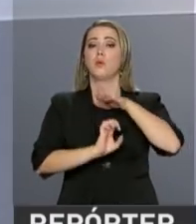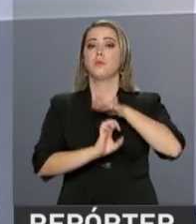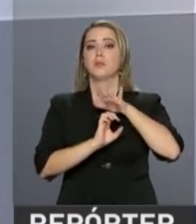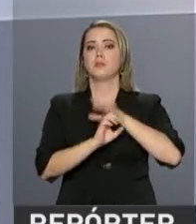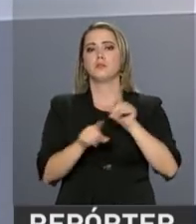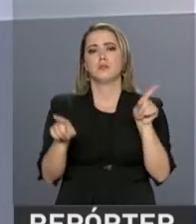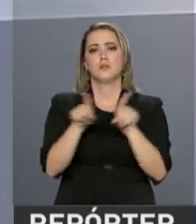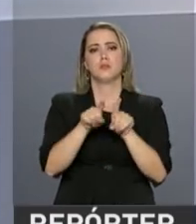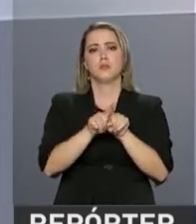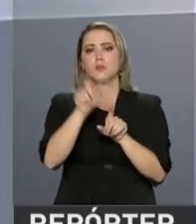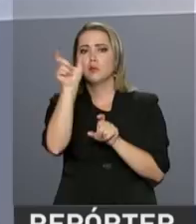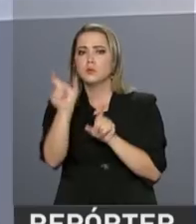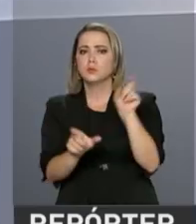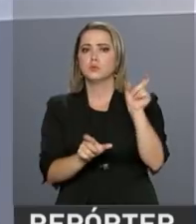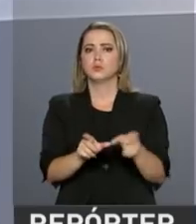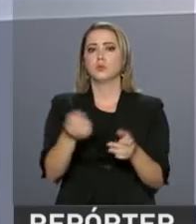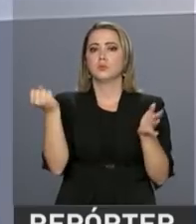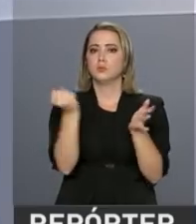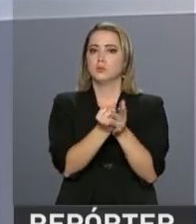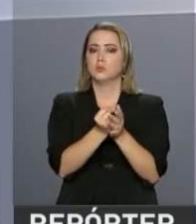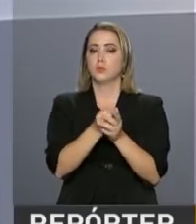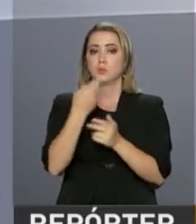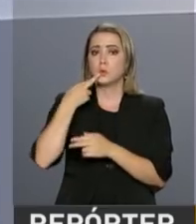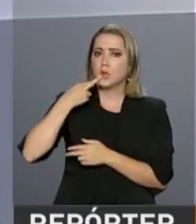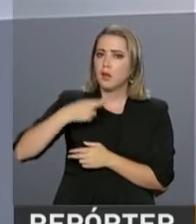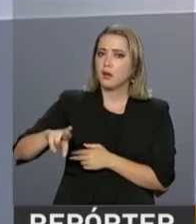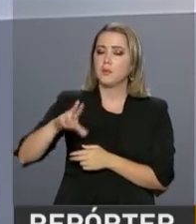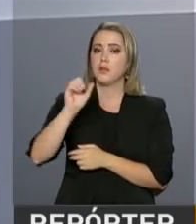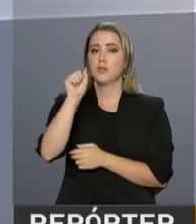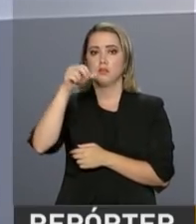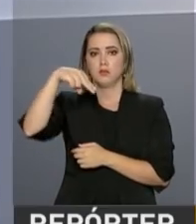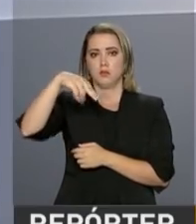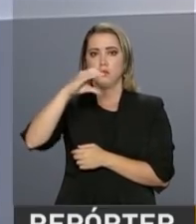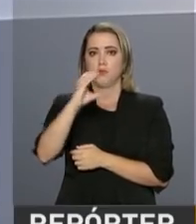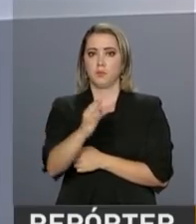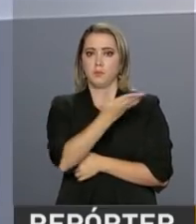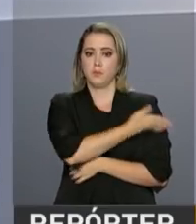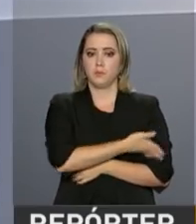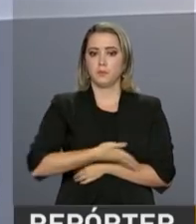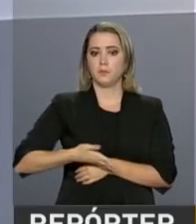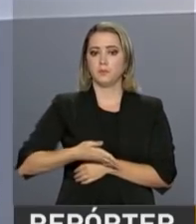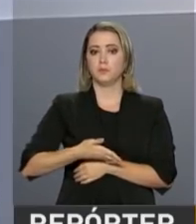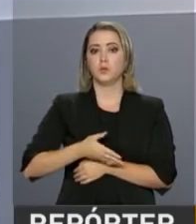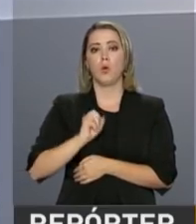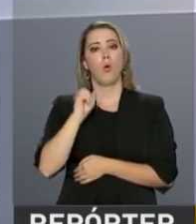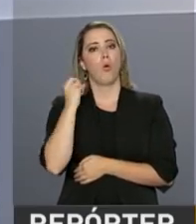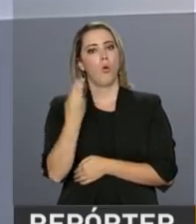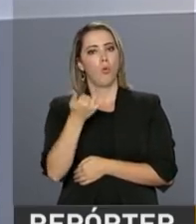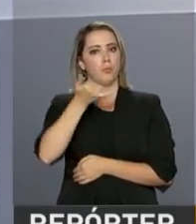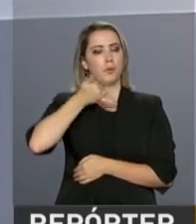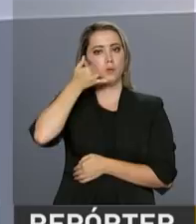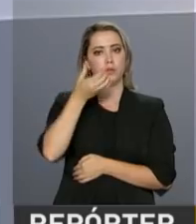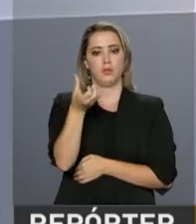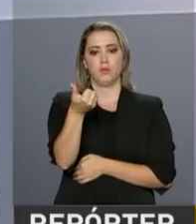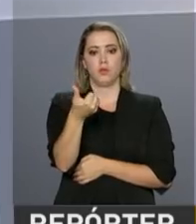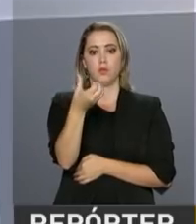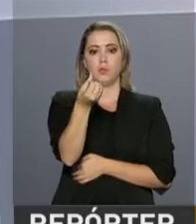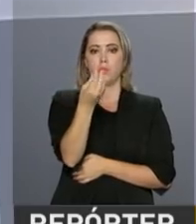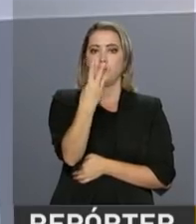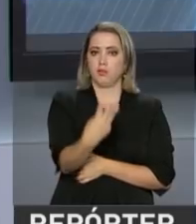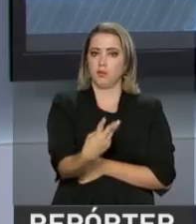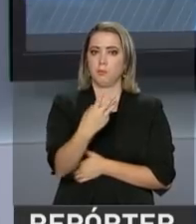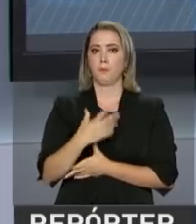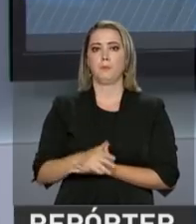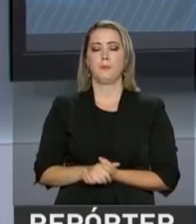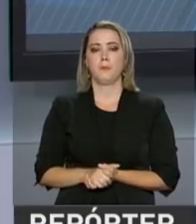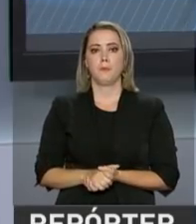Além disso, o passageiro pode registrar uma denúncia na ANAC pela internet ou pelo telefone 163.